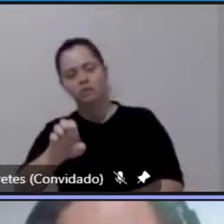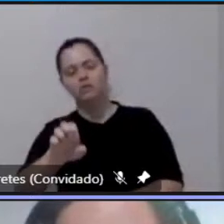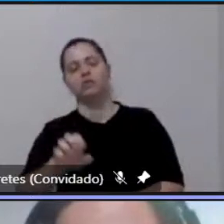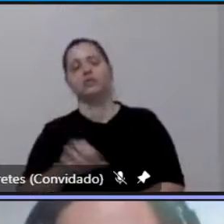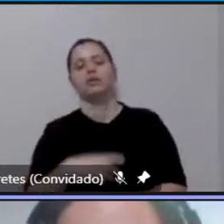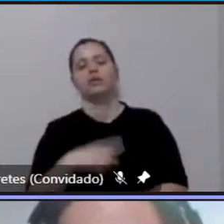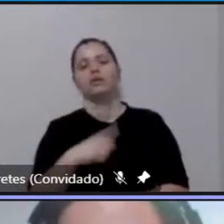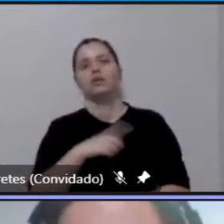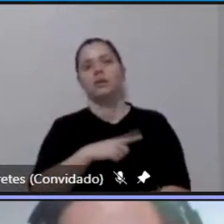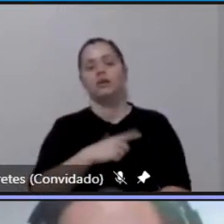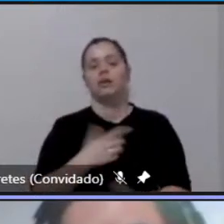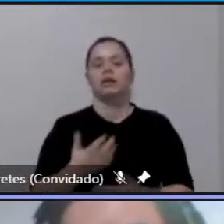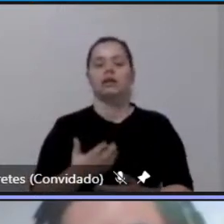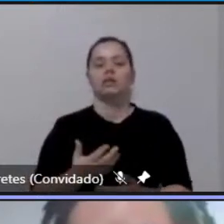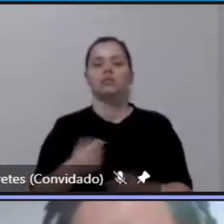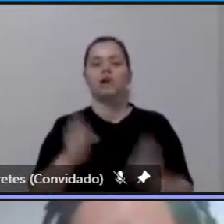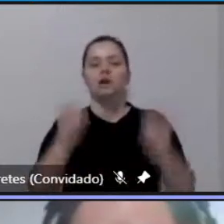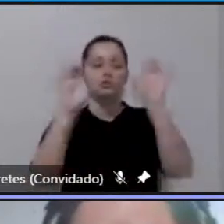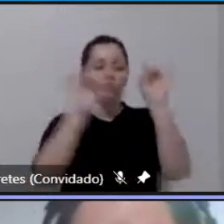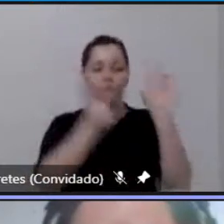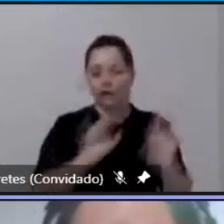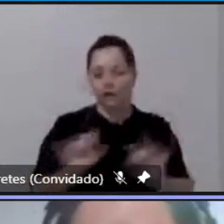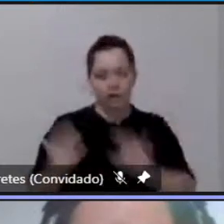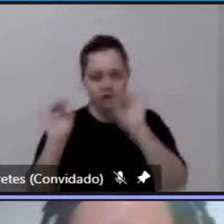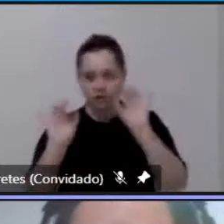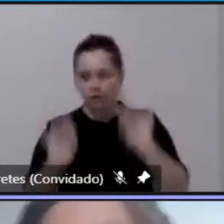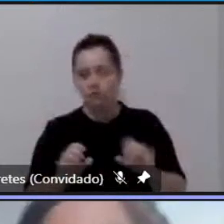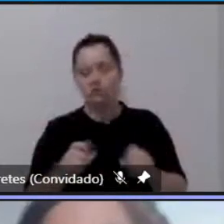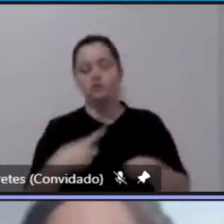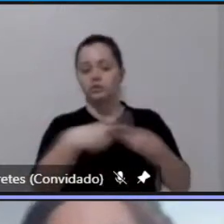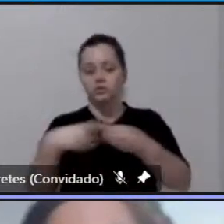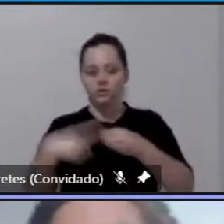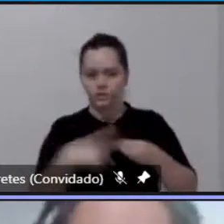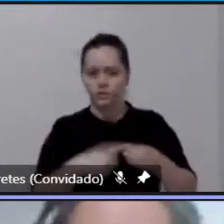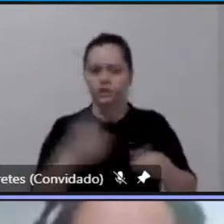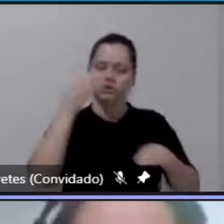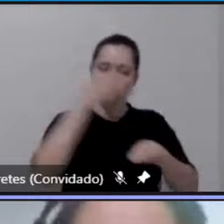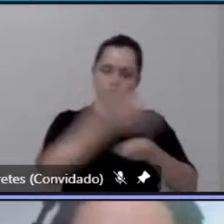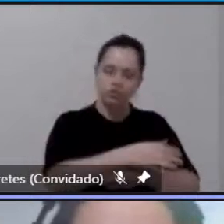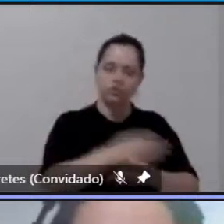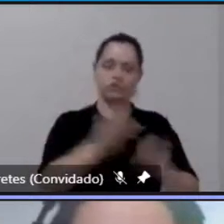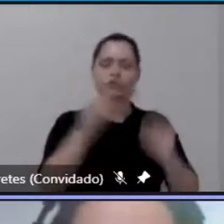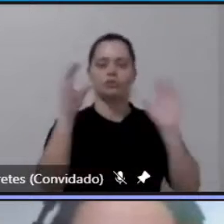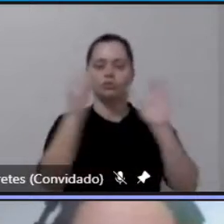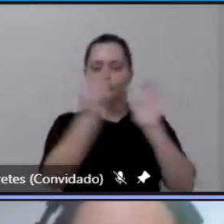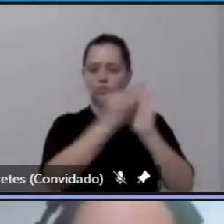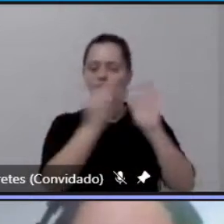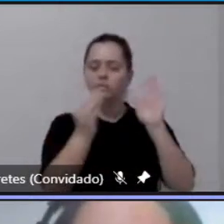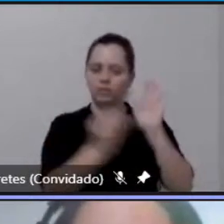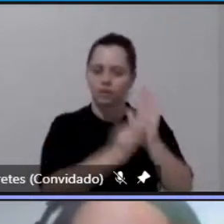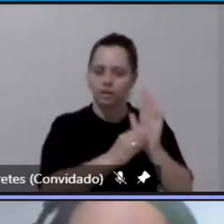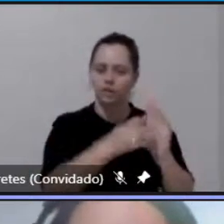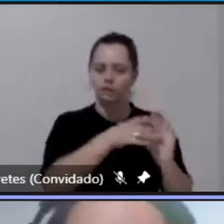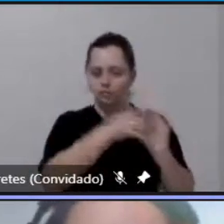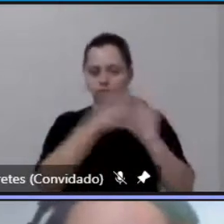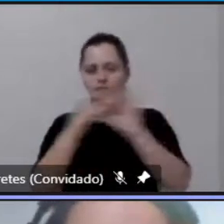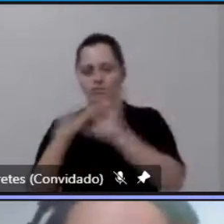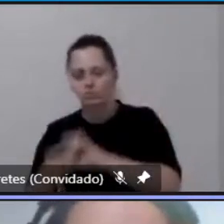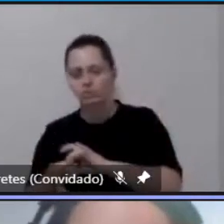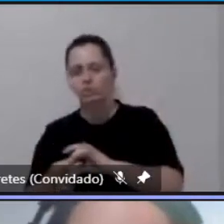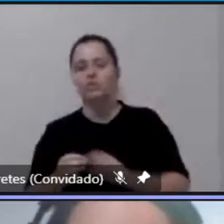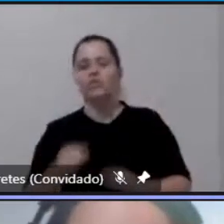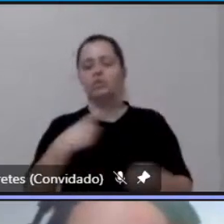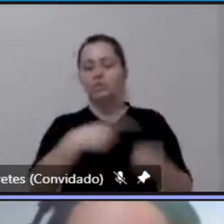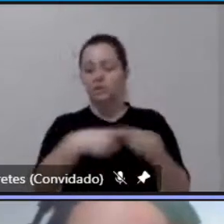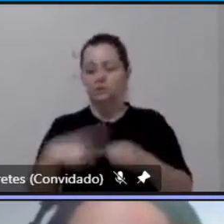essa característica de metropolização dentro do contexto da macro metrópole especialmente quando